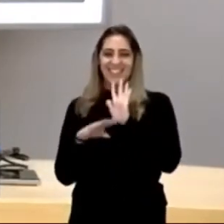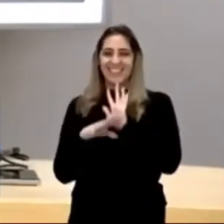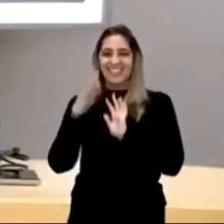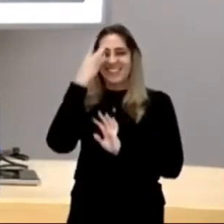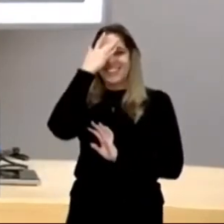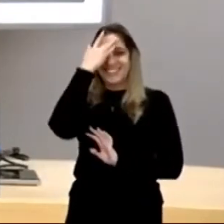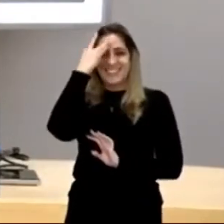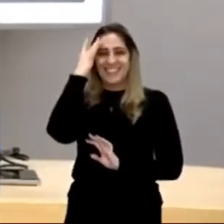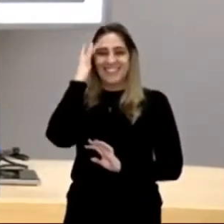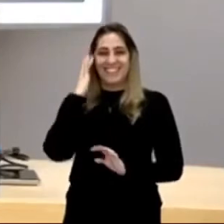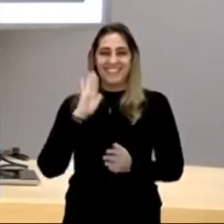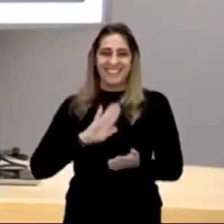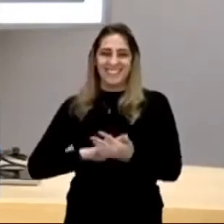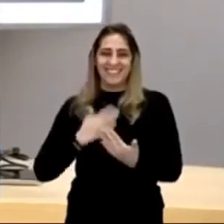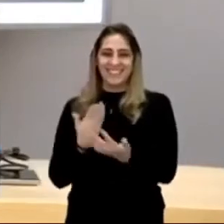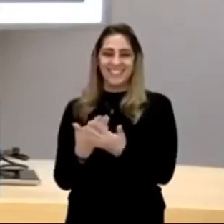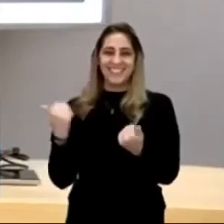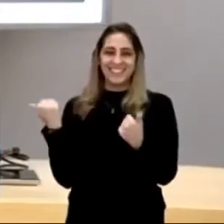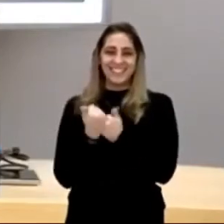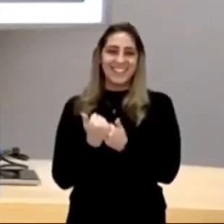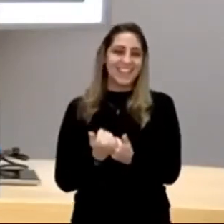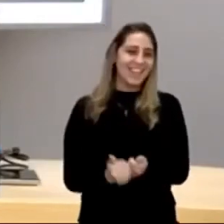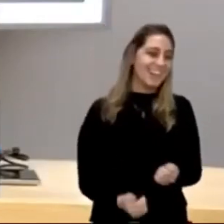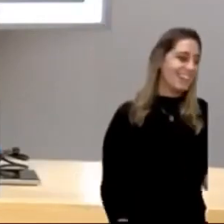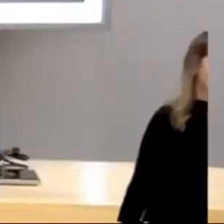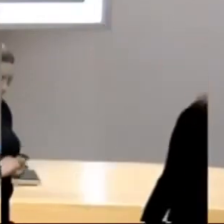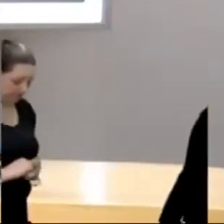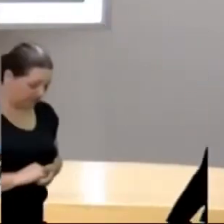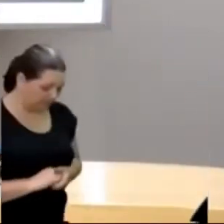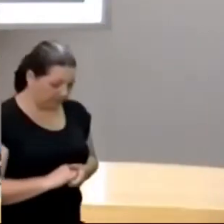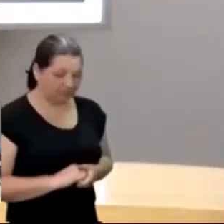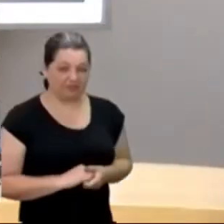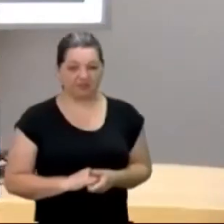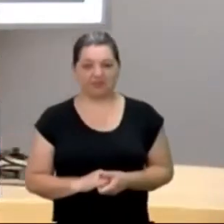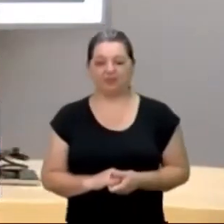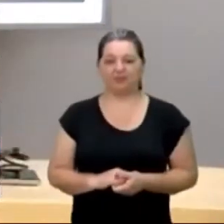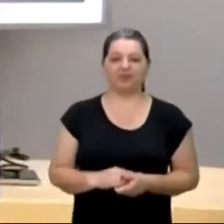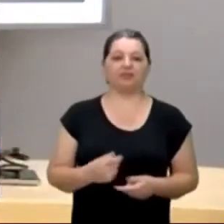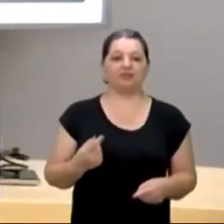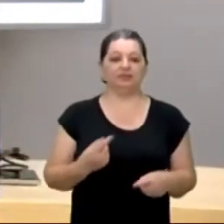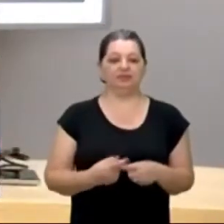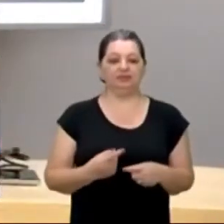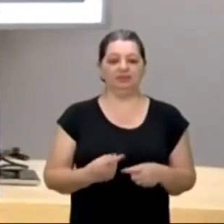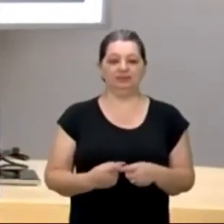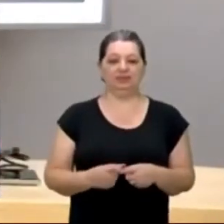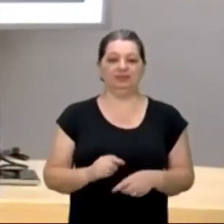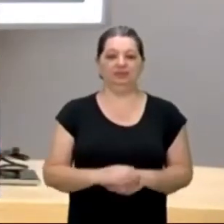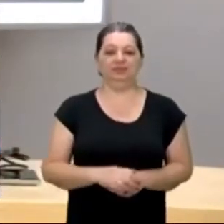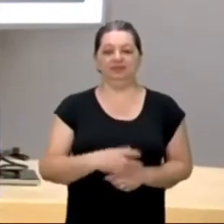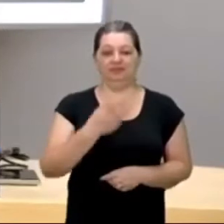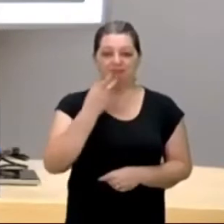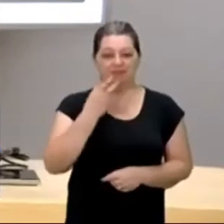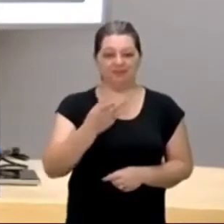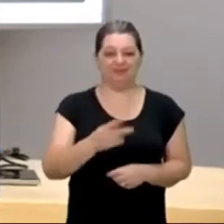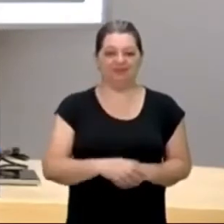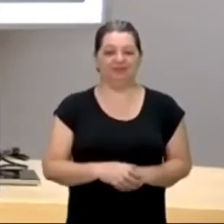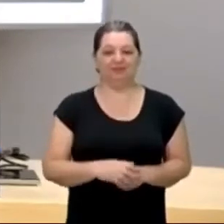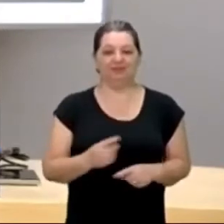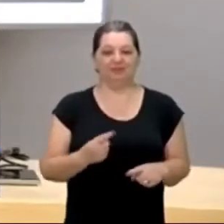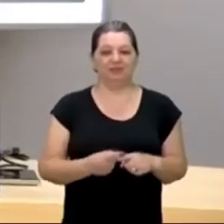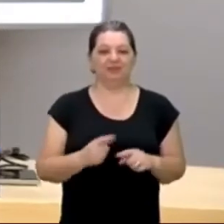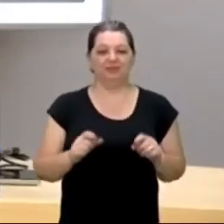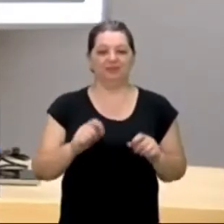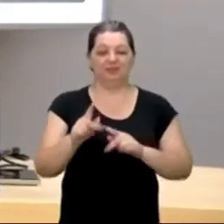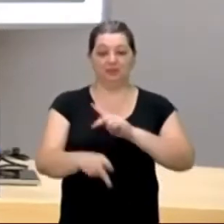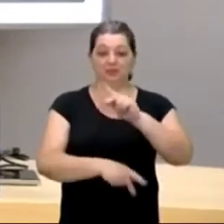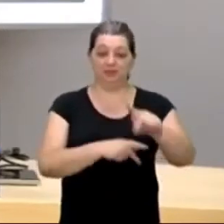quando, os veios de ouro, de Minas Gerais, já estavam quase que esgotados, eu falo que esgotados, ainda deve ter algum ouro